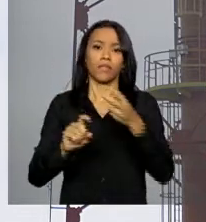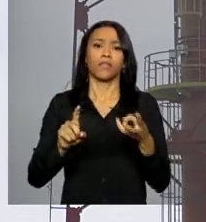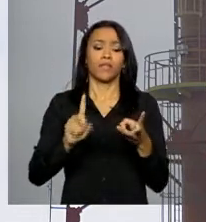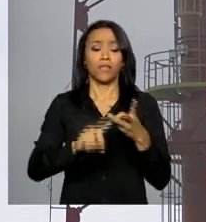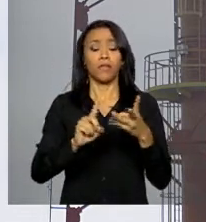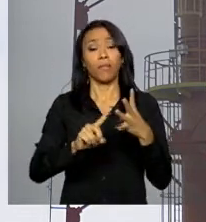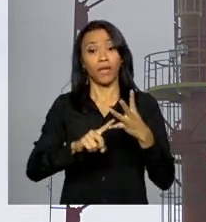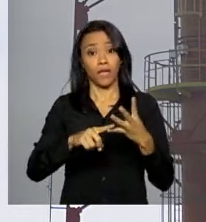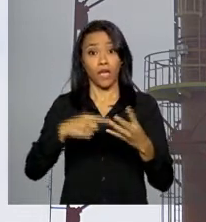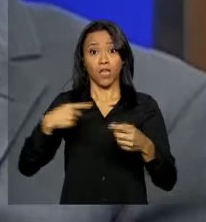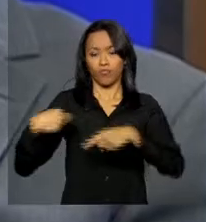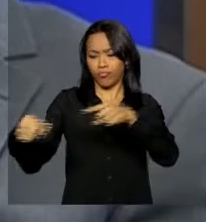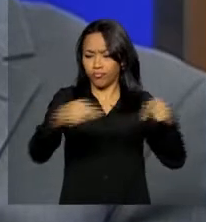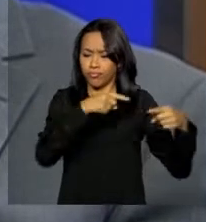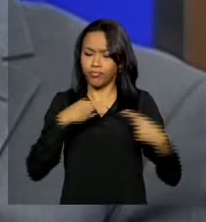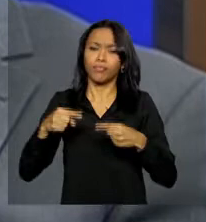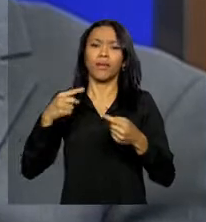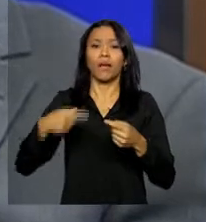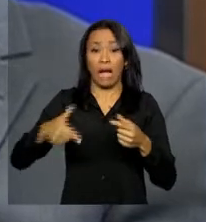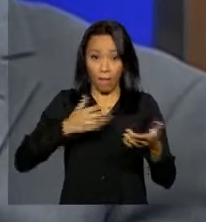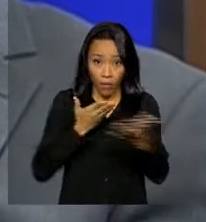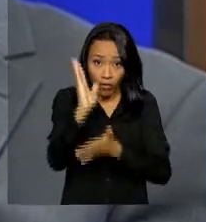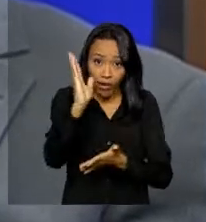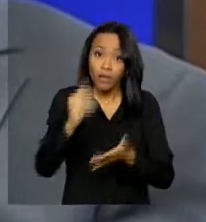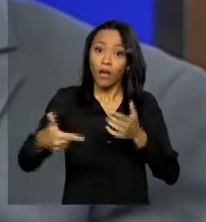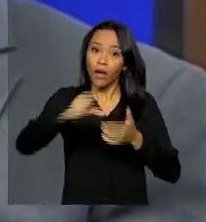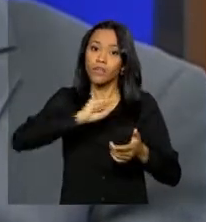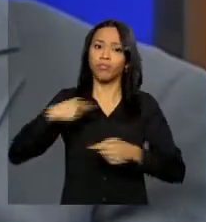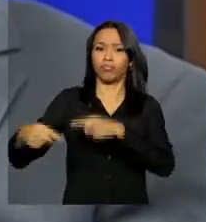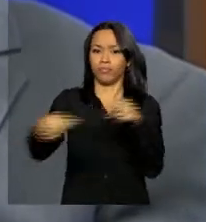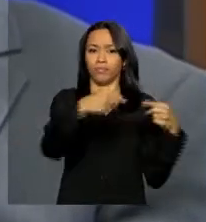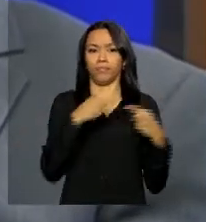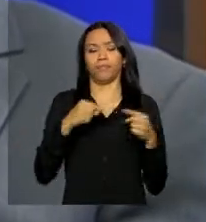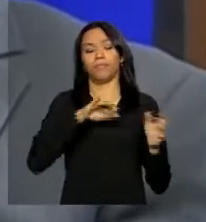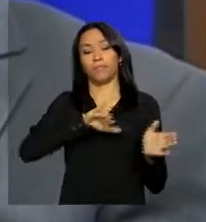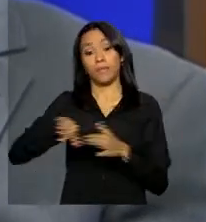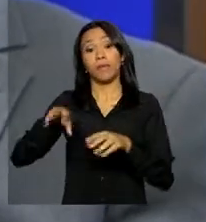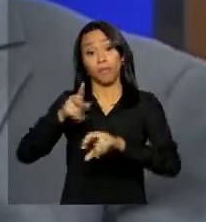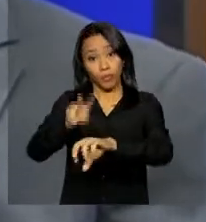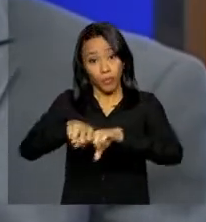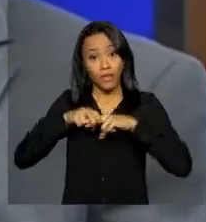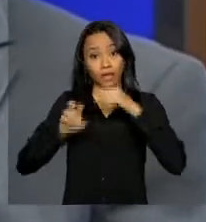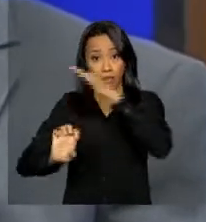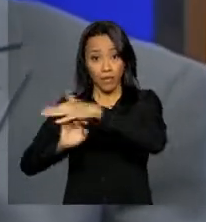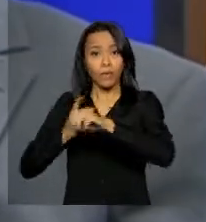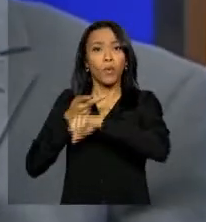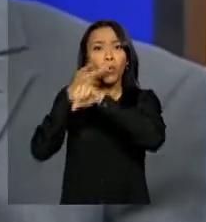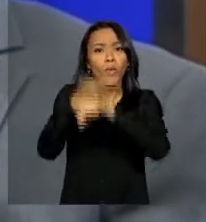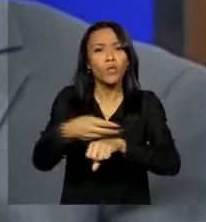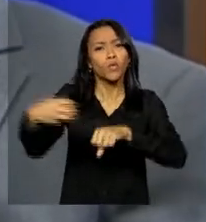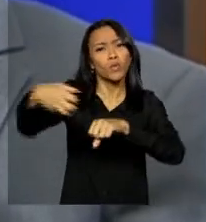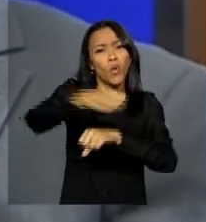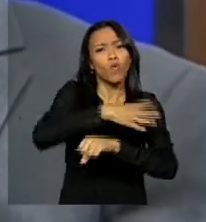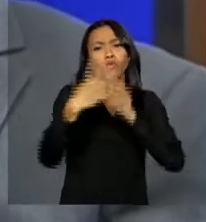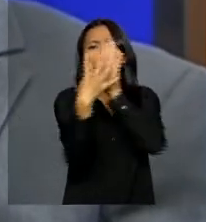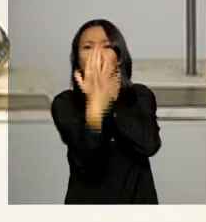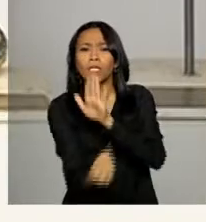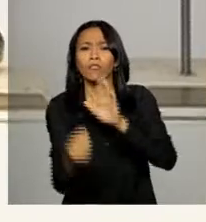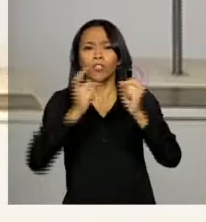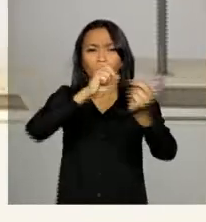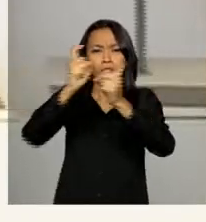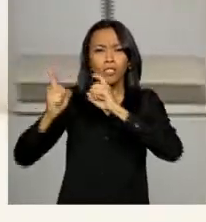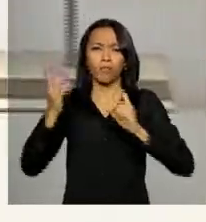aprovados pela direção. A companhia está buscando as melhores práticas internacionais para poder ter os melhores resultados.